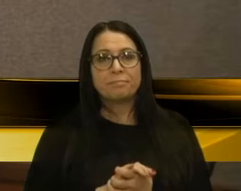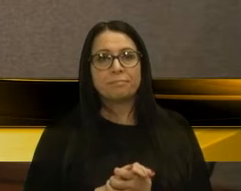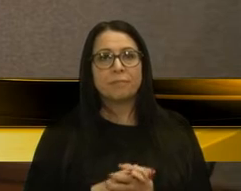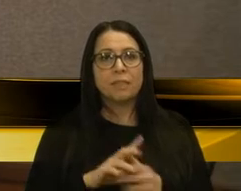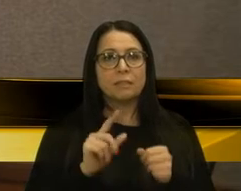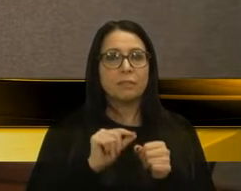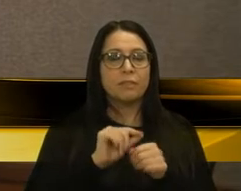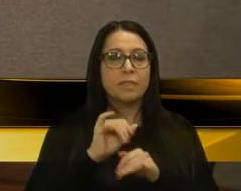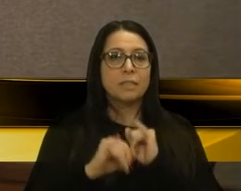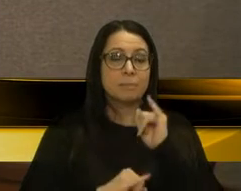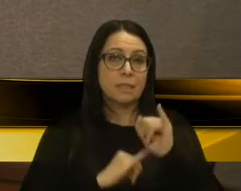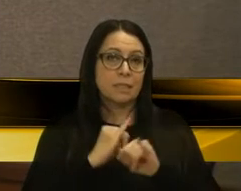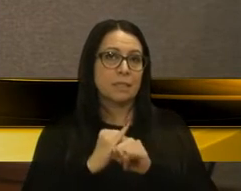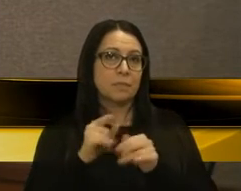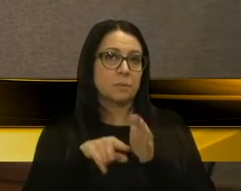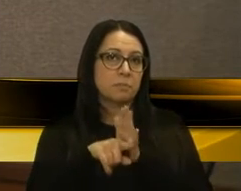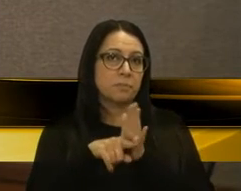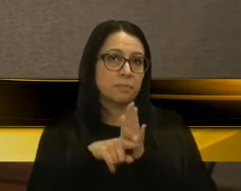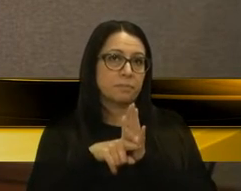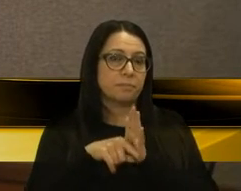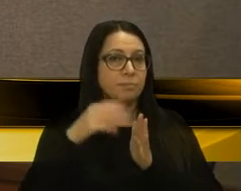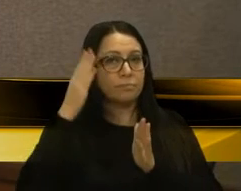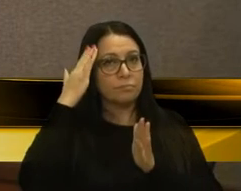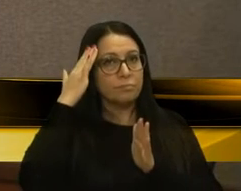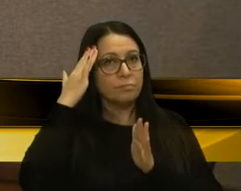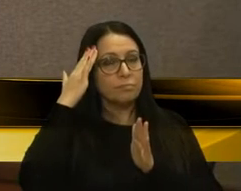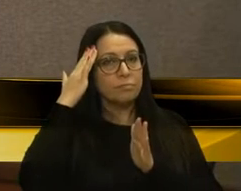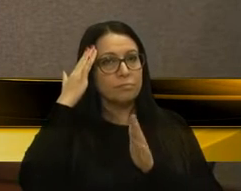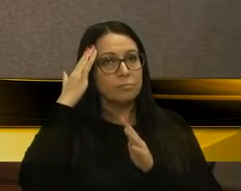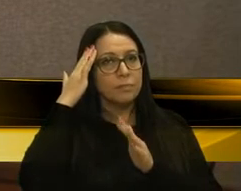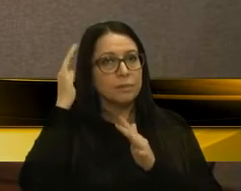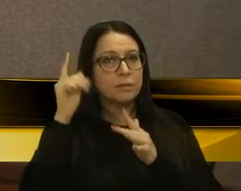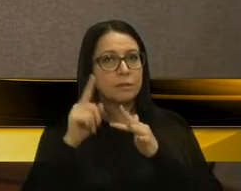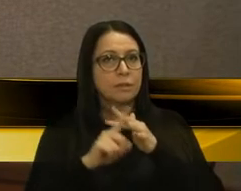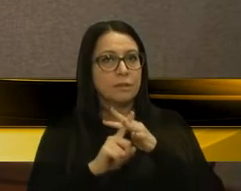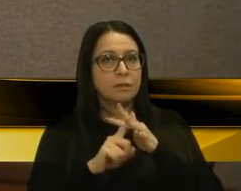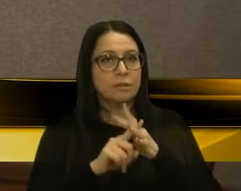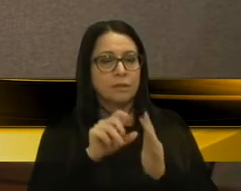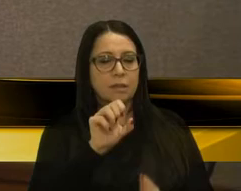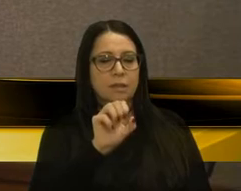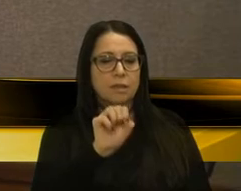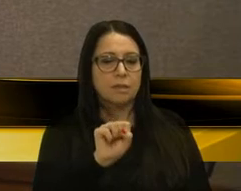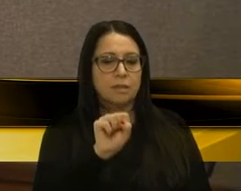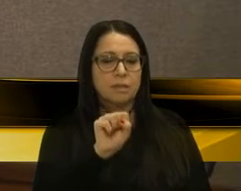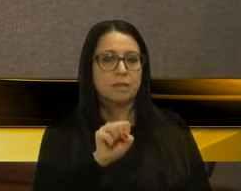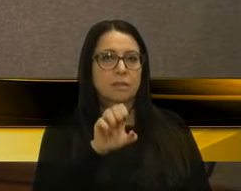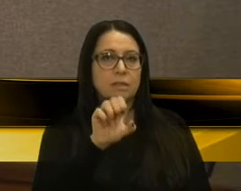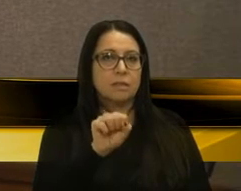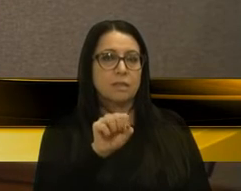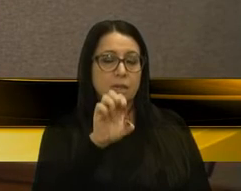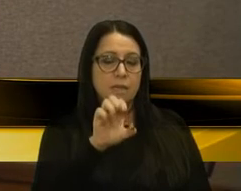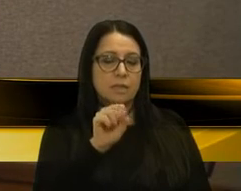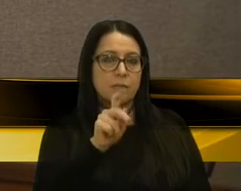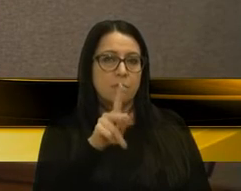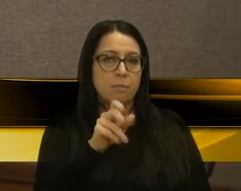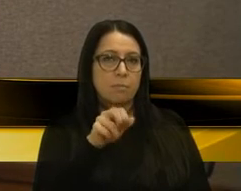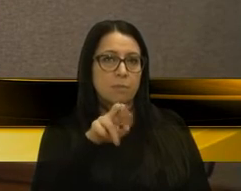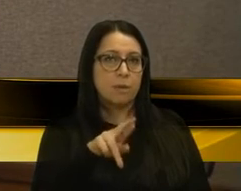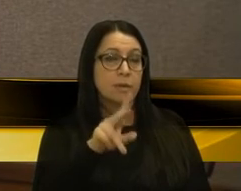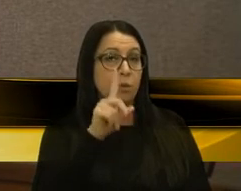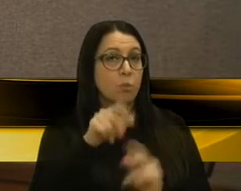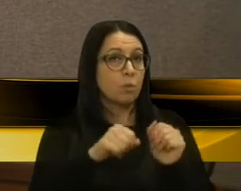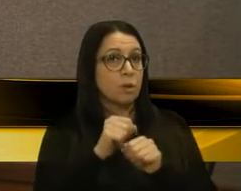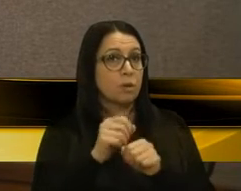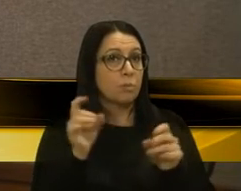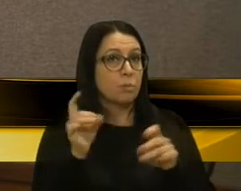pesquisa sabendo que a antena da Spamar está aí há um ano pronta e não é liberada por burocracia para ter internet